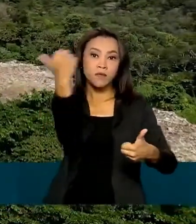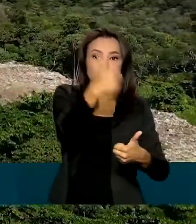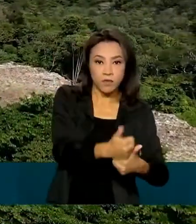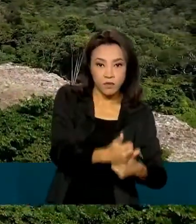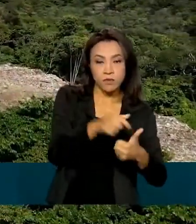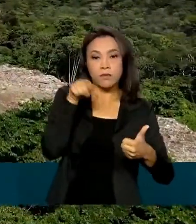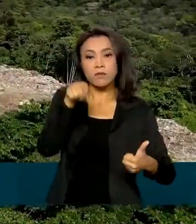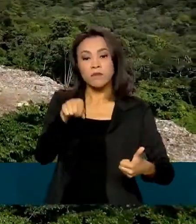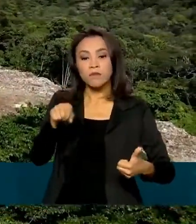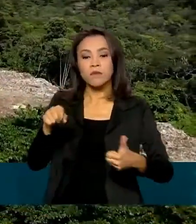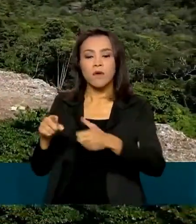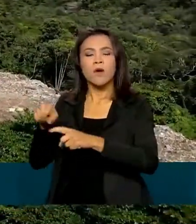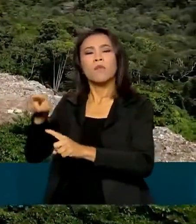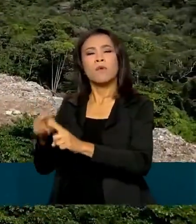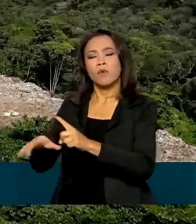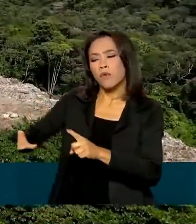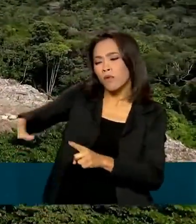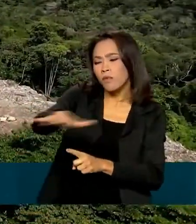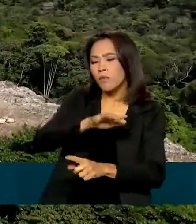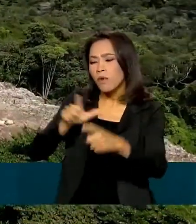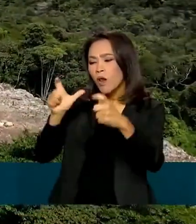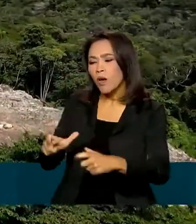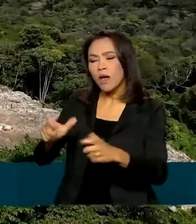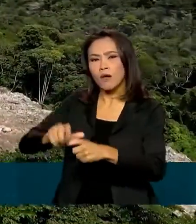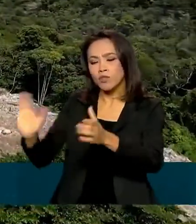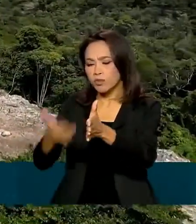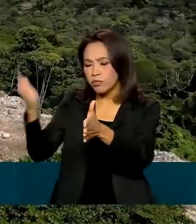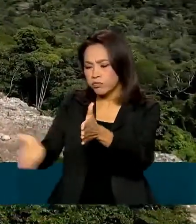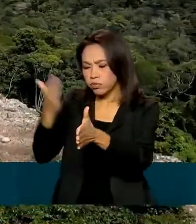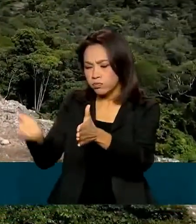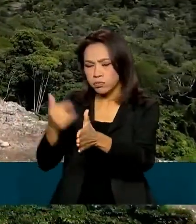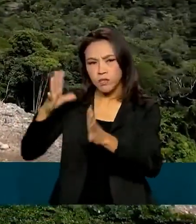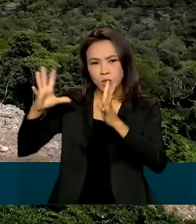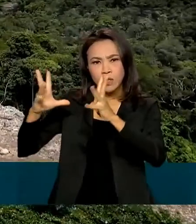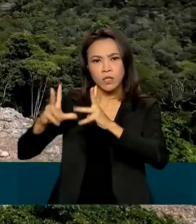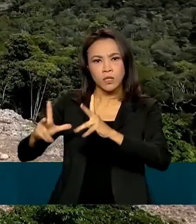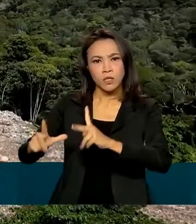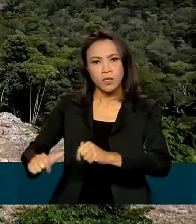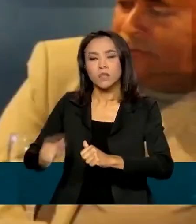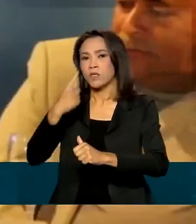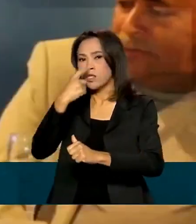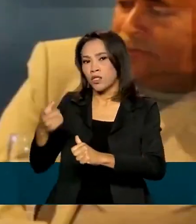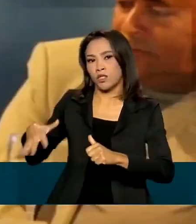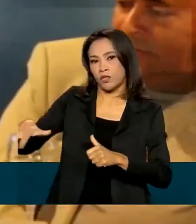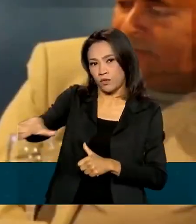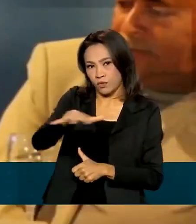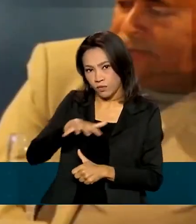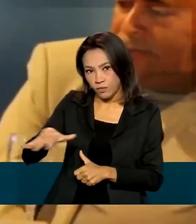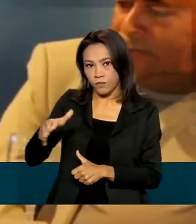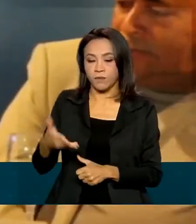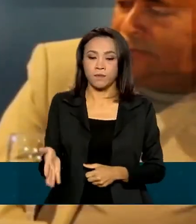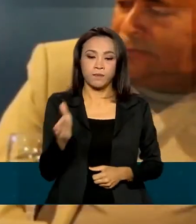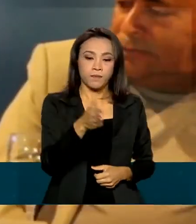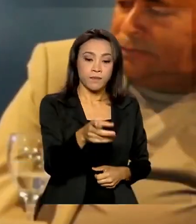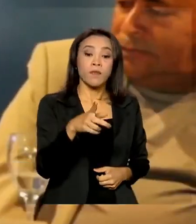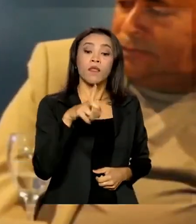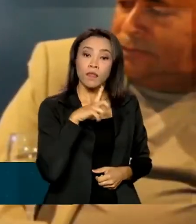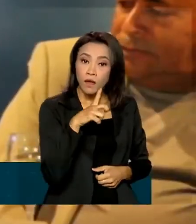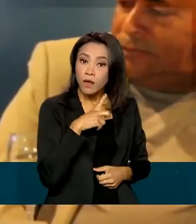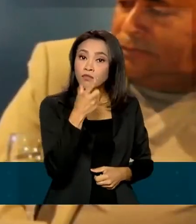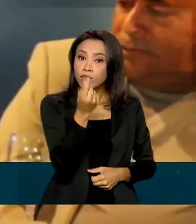estação de transbordo e centro de triagem numa região de Mata Atlântica. A gente tem recursos para ajudar